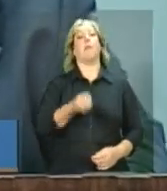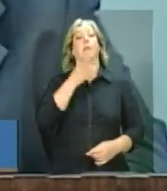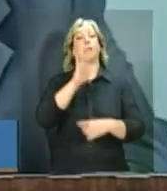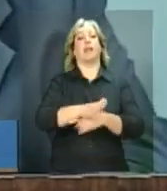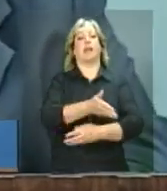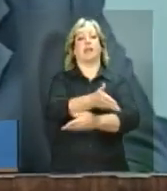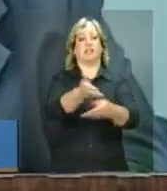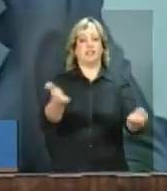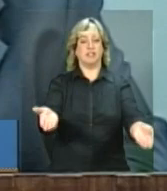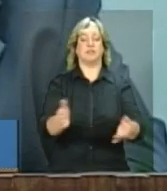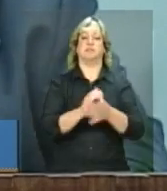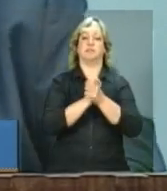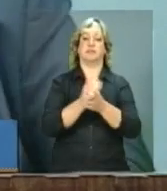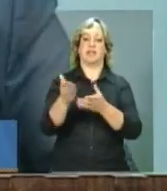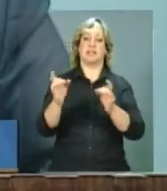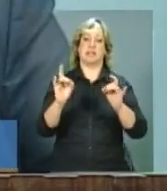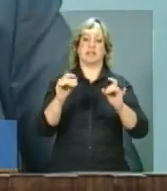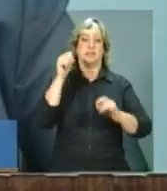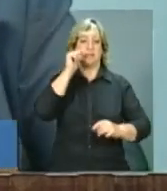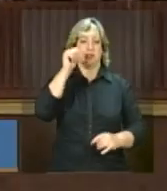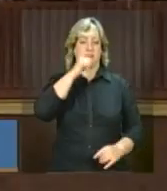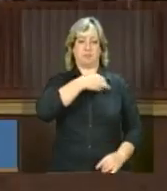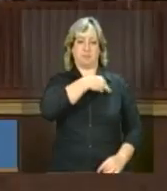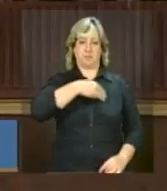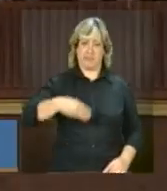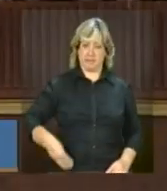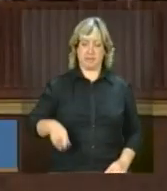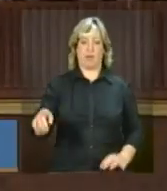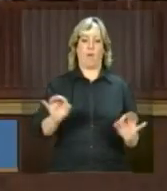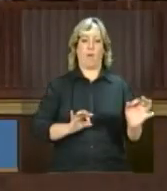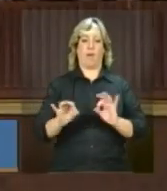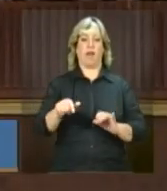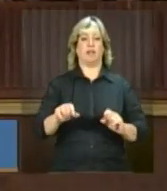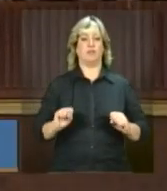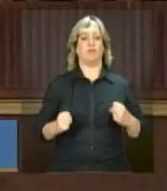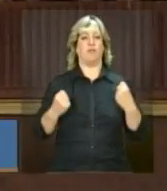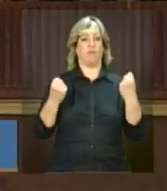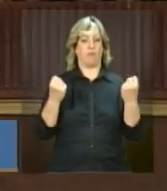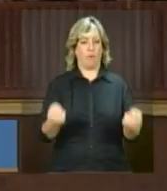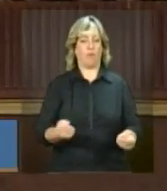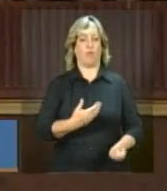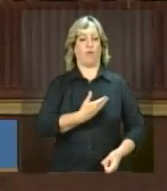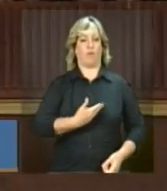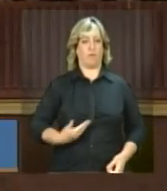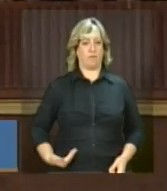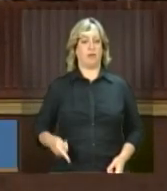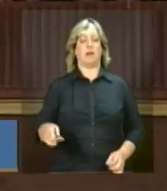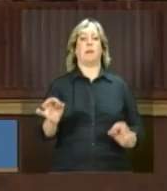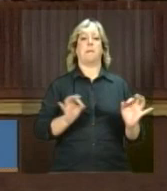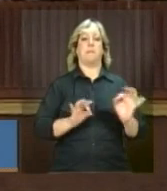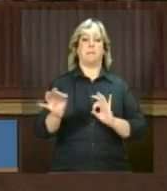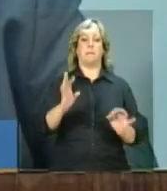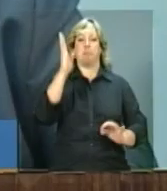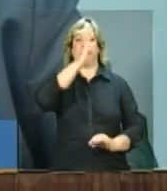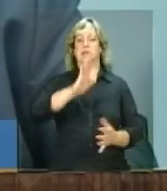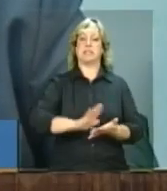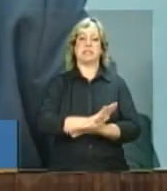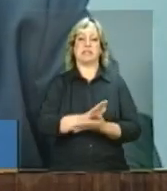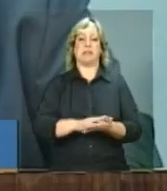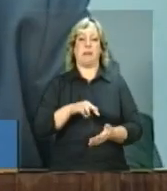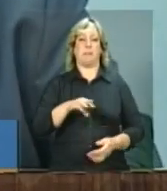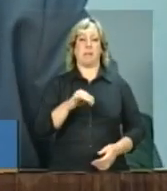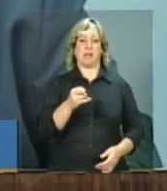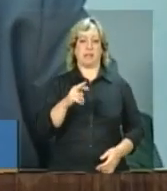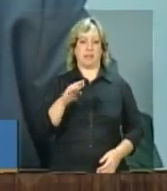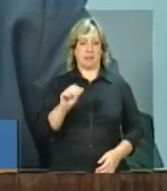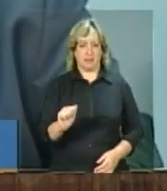muito especial à ministra Tereza Campelo, coordenadora desse grande esforço de governo que é o Plano Brasil Sem Miséria. Como já foi